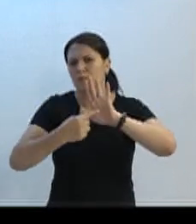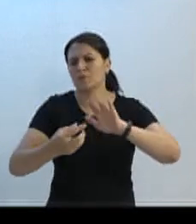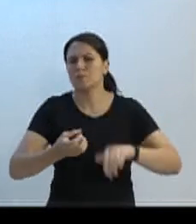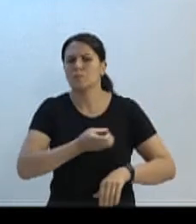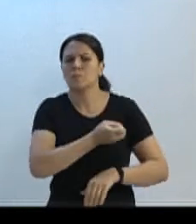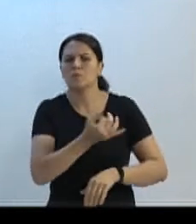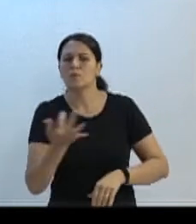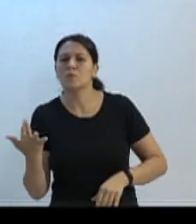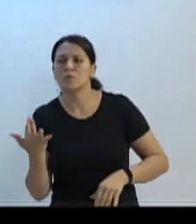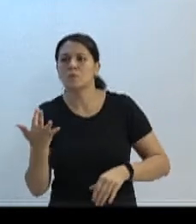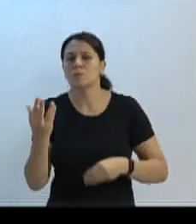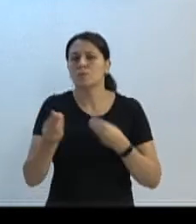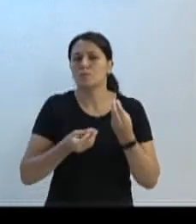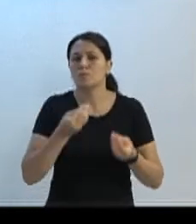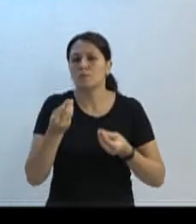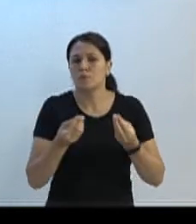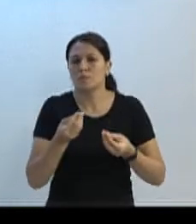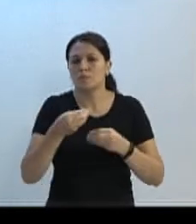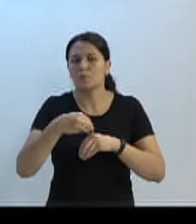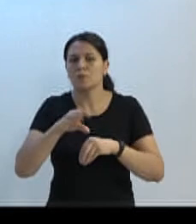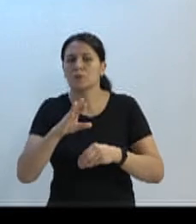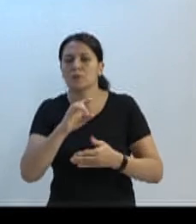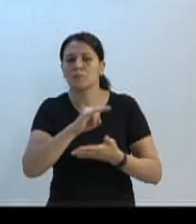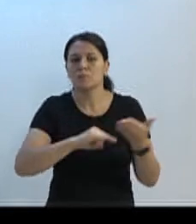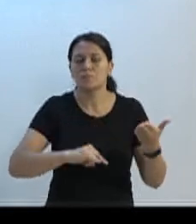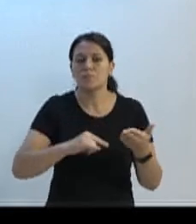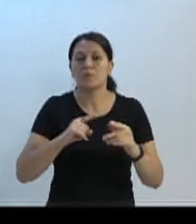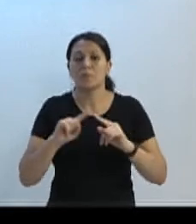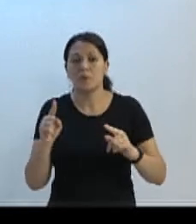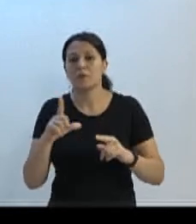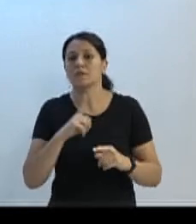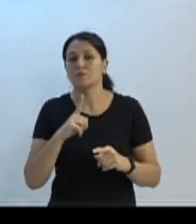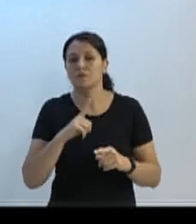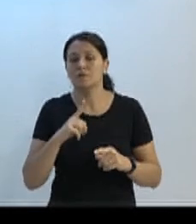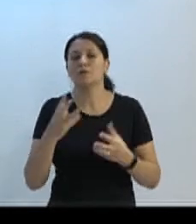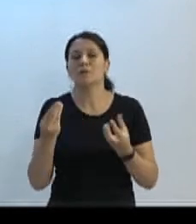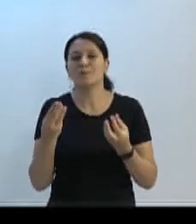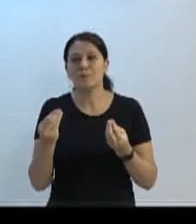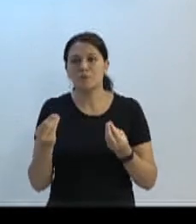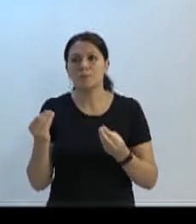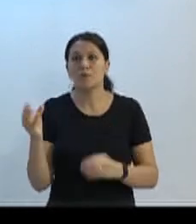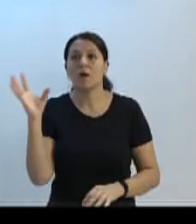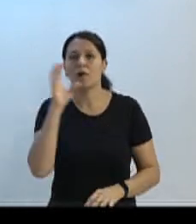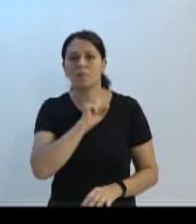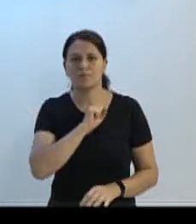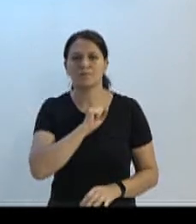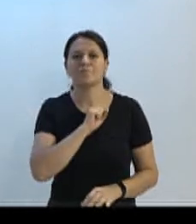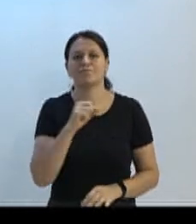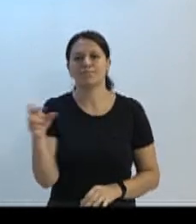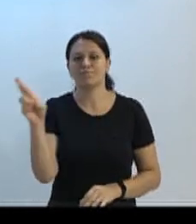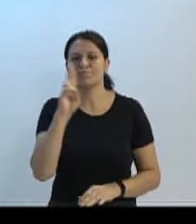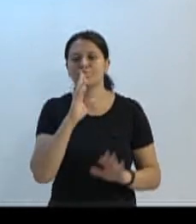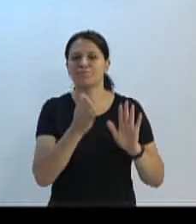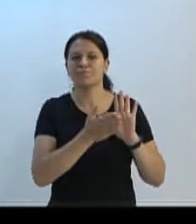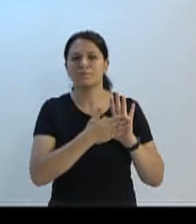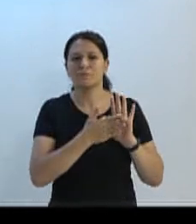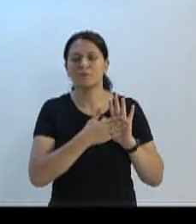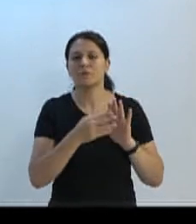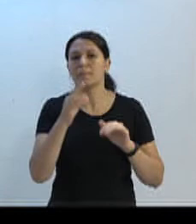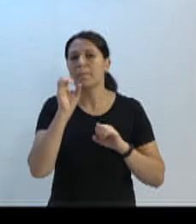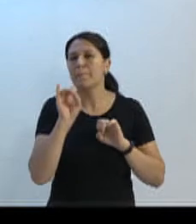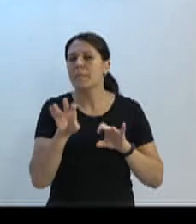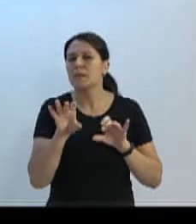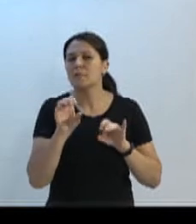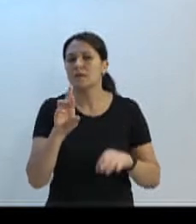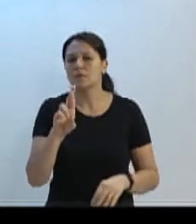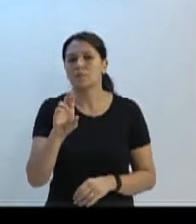de demandas, as indicações aqui da Câmara de Vereadores, mas nós temos recebido sempre com muita agilidade a resposta, especialmente do Ricardo da